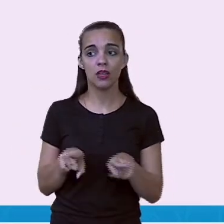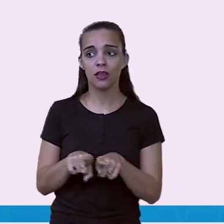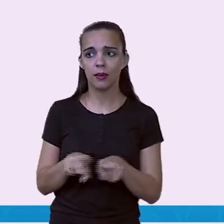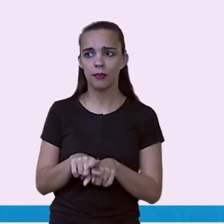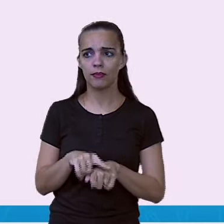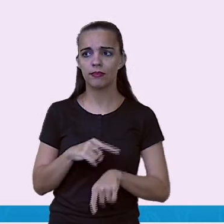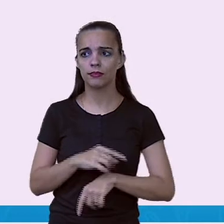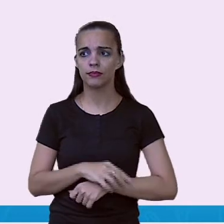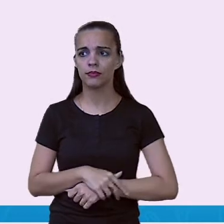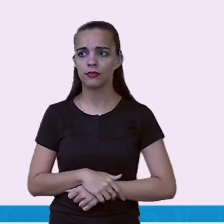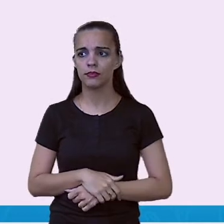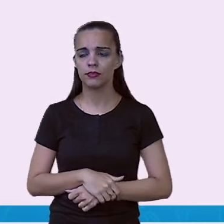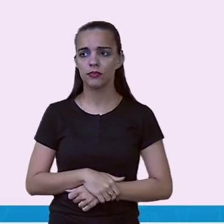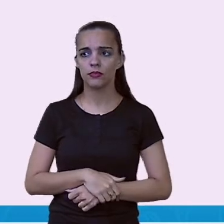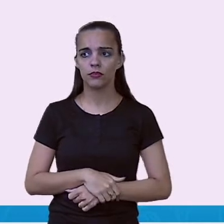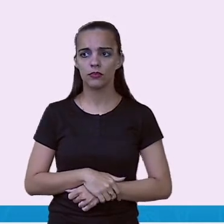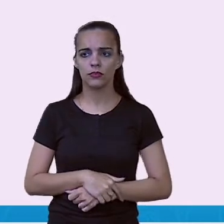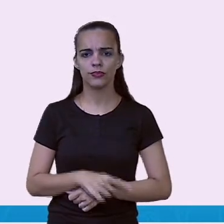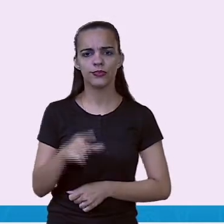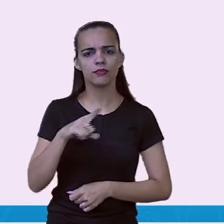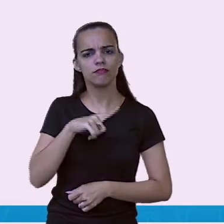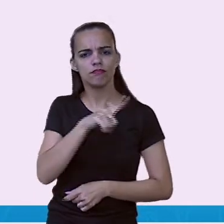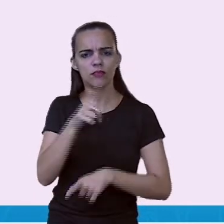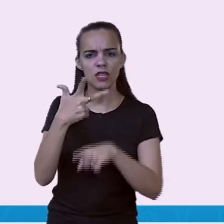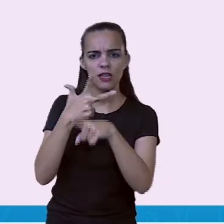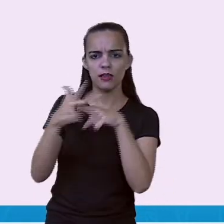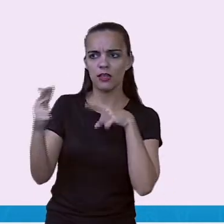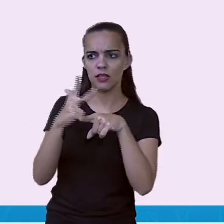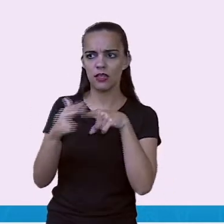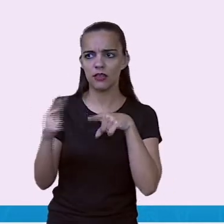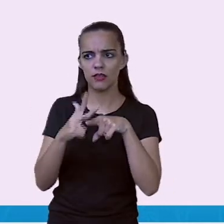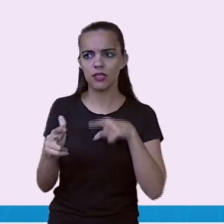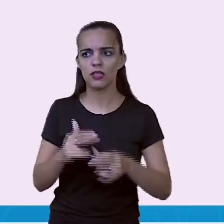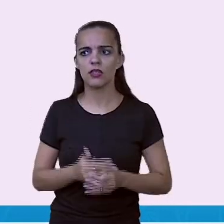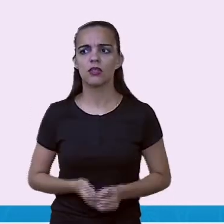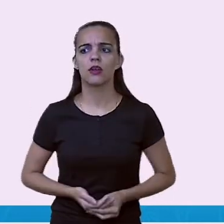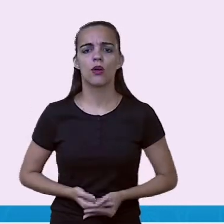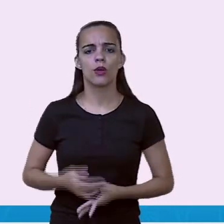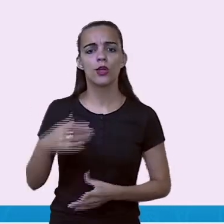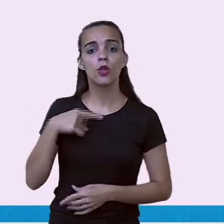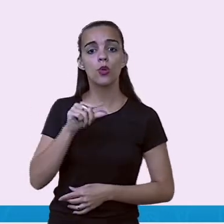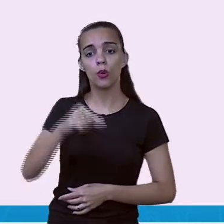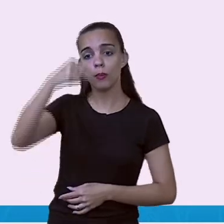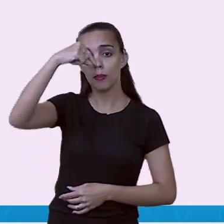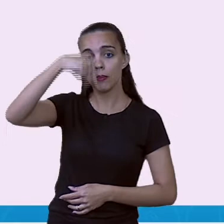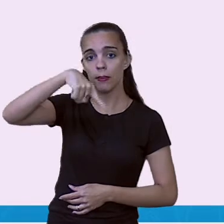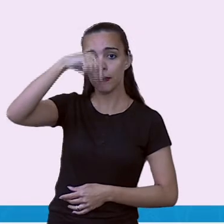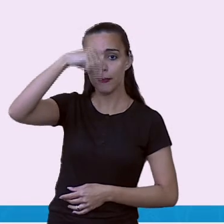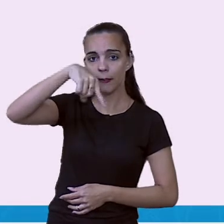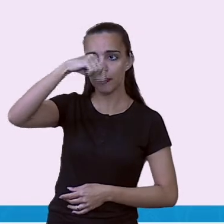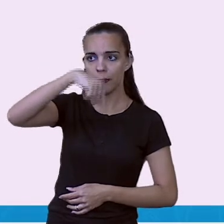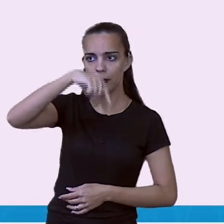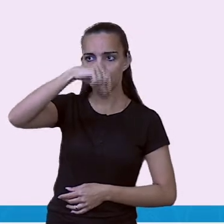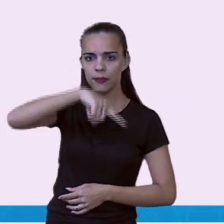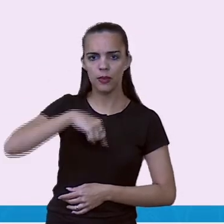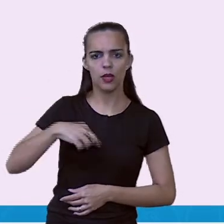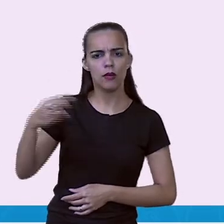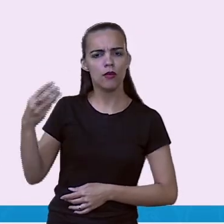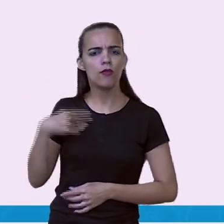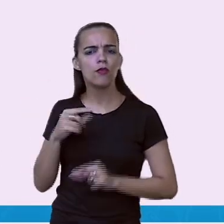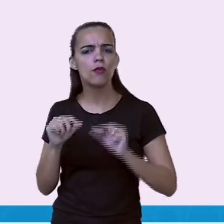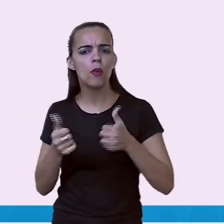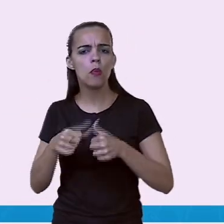vencendo aí, né? E o Peru ficou com o terceiro lugar, hein?